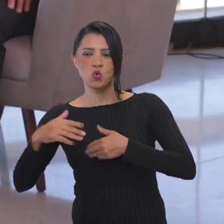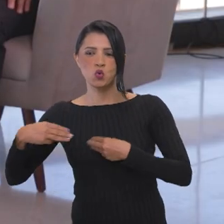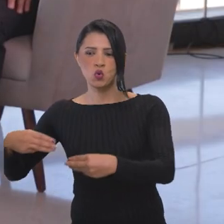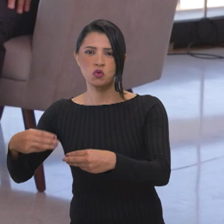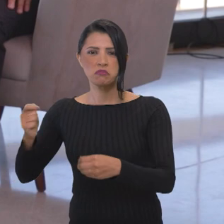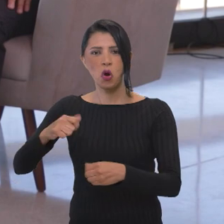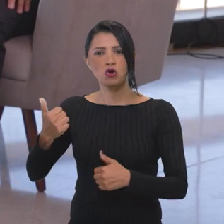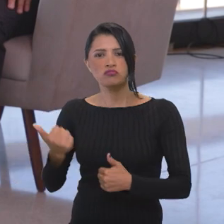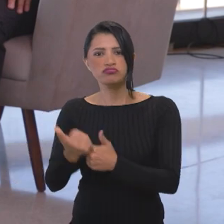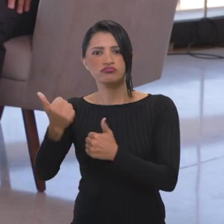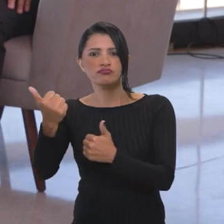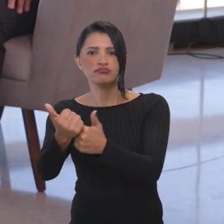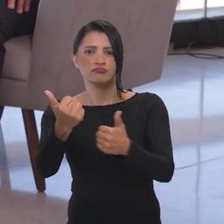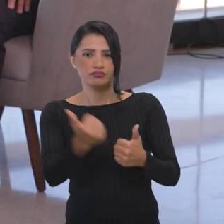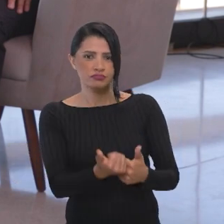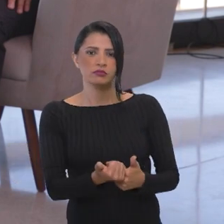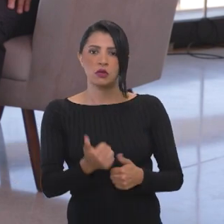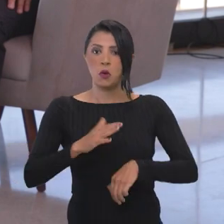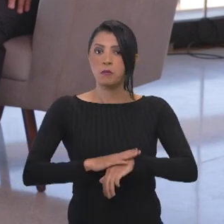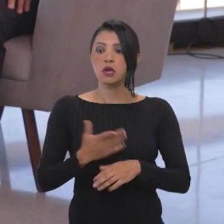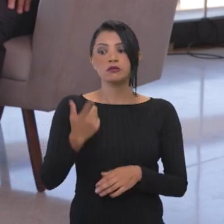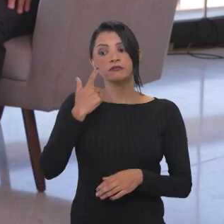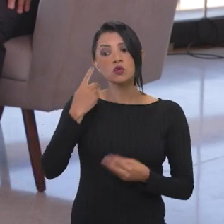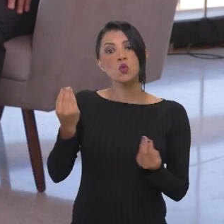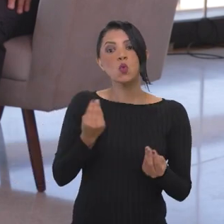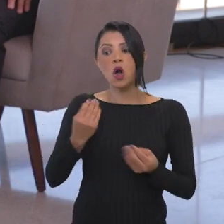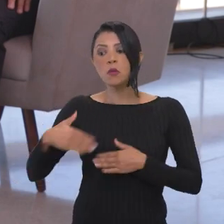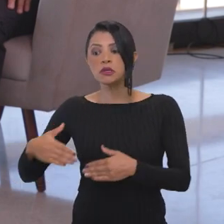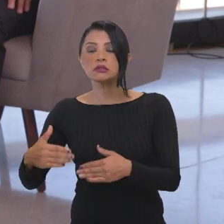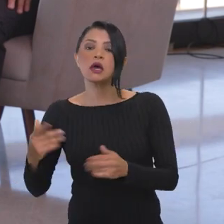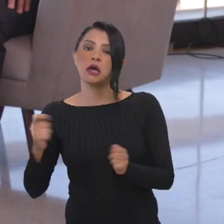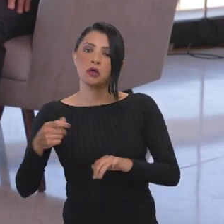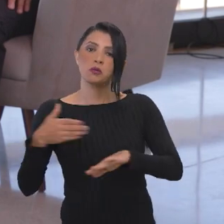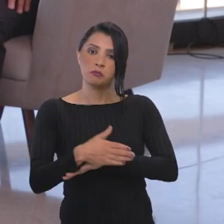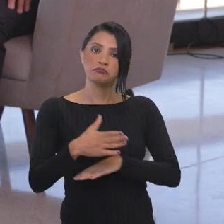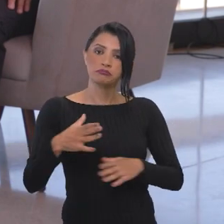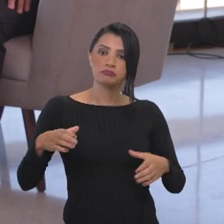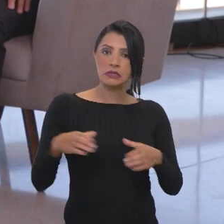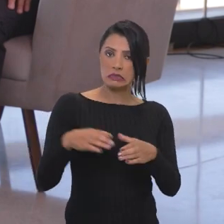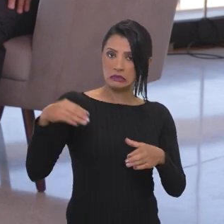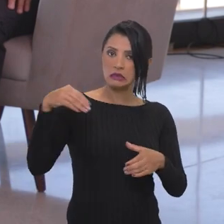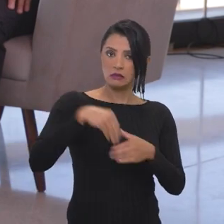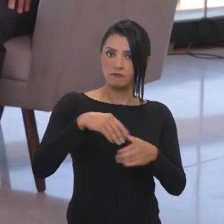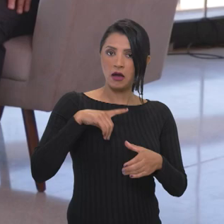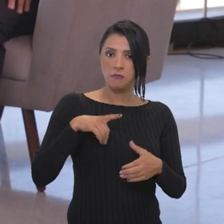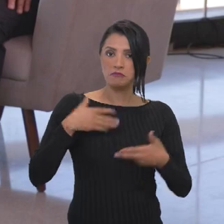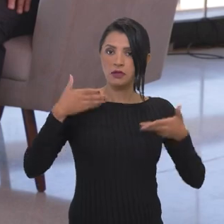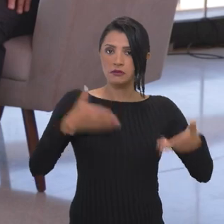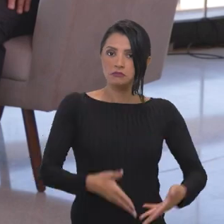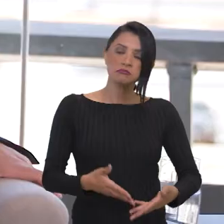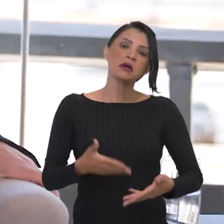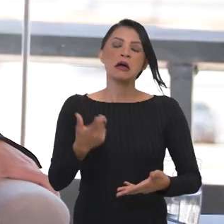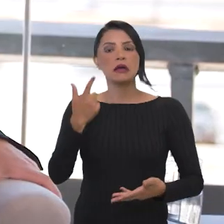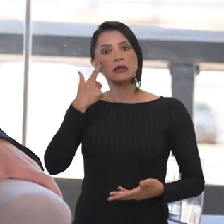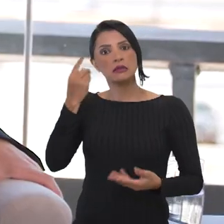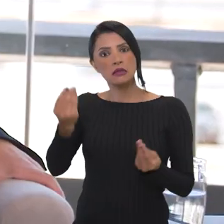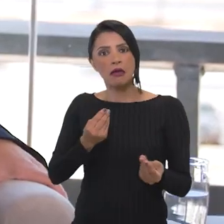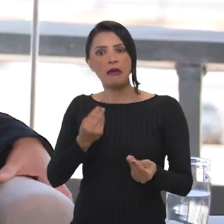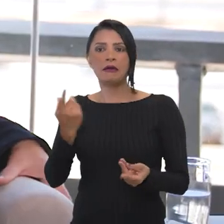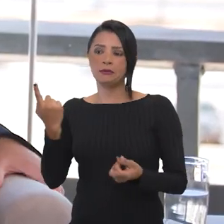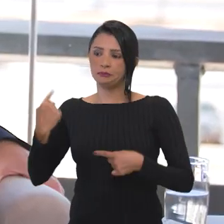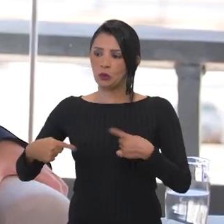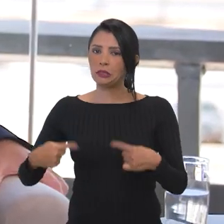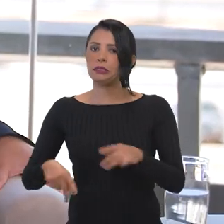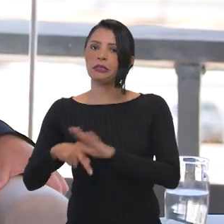ministérios. No momento, gente está também definindo que ministérios vão fazer parte desse arranjo e a ideia é os ministérios fisquem com as suas políticas